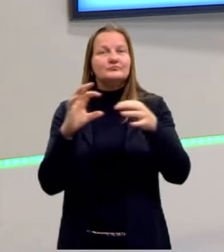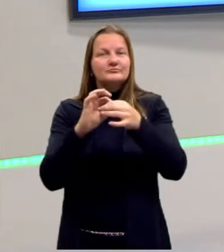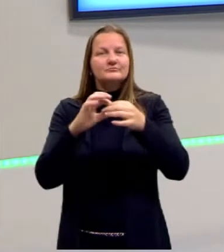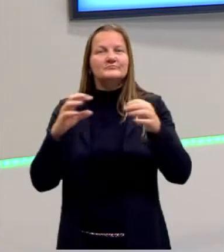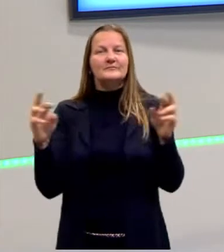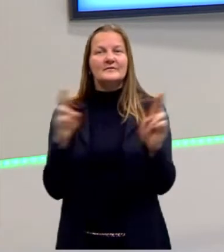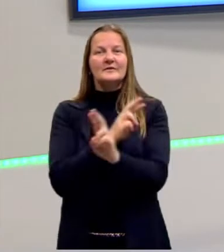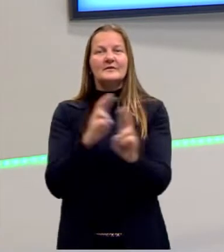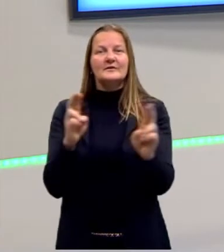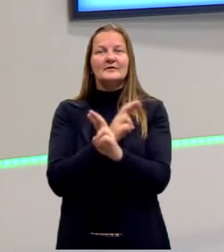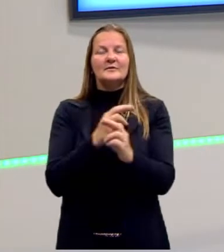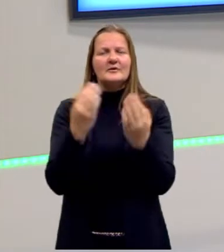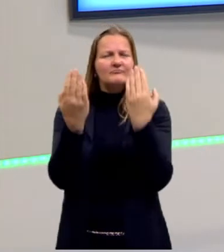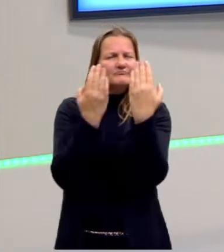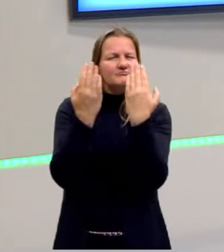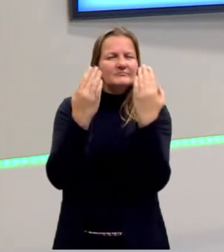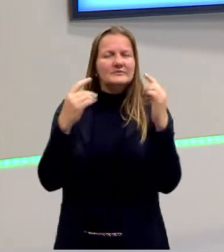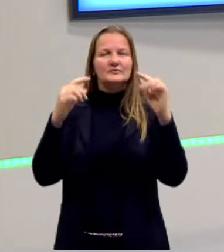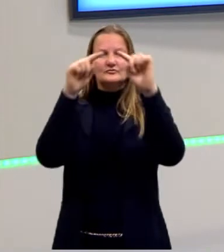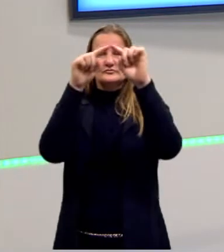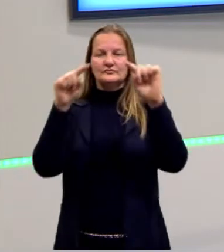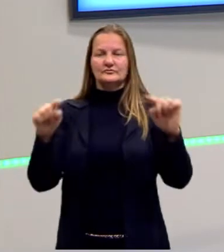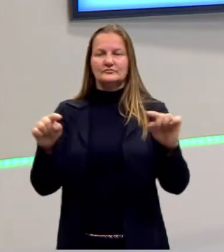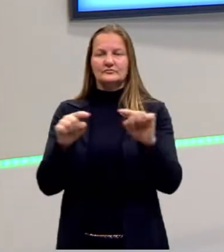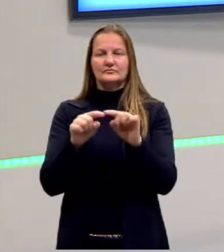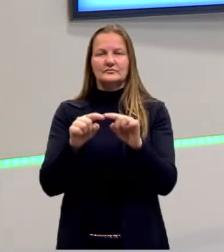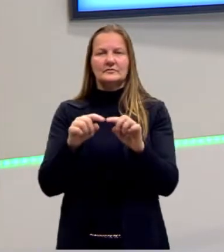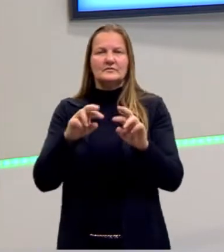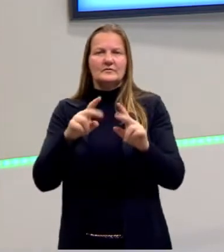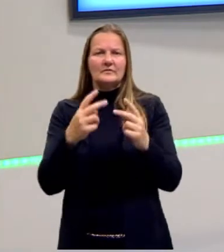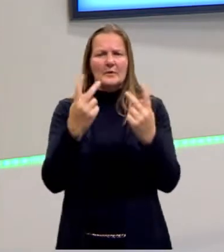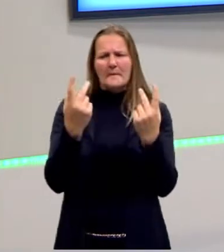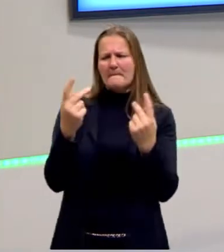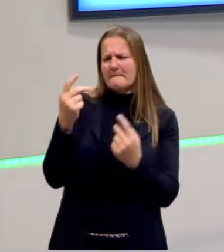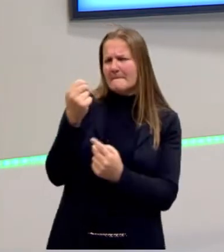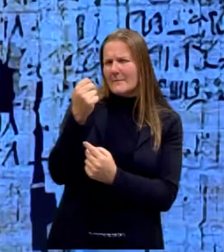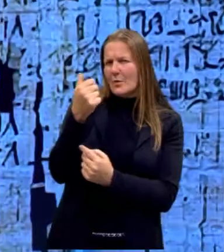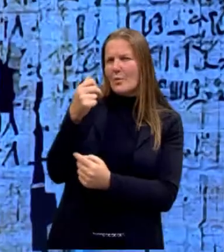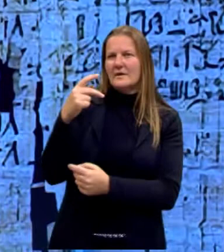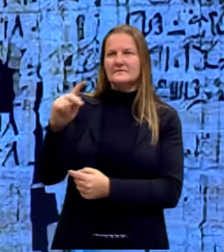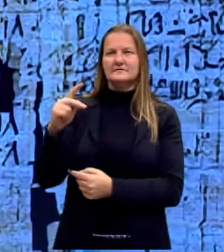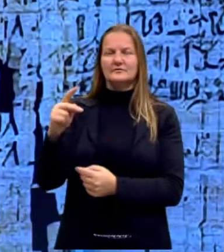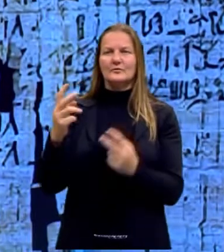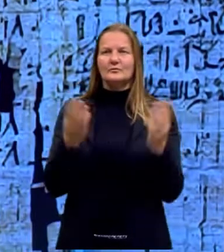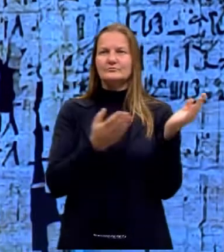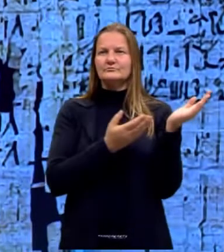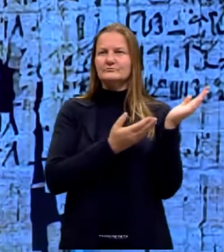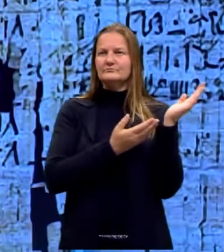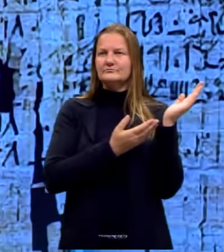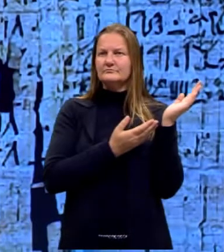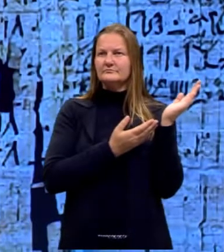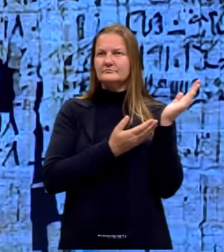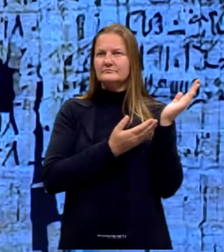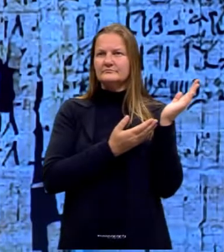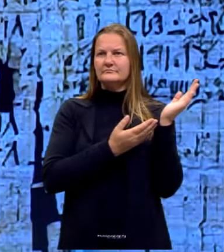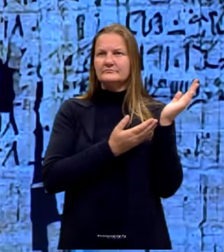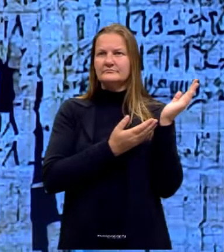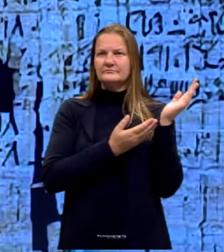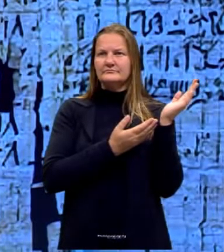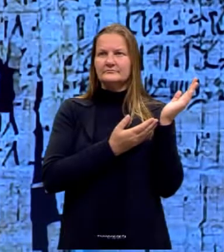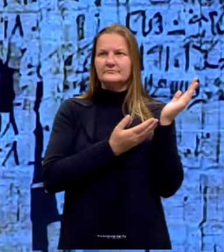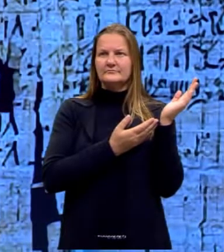à semelhança de triângulos. Então todo o estudo que foi feito a partir dos